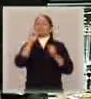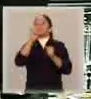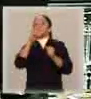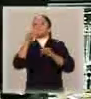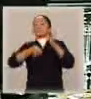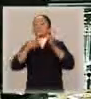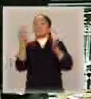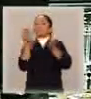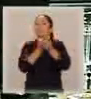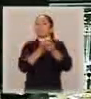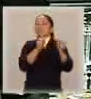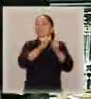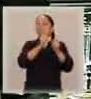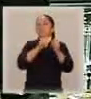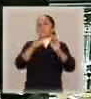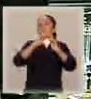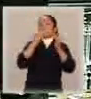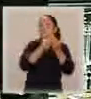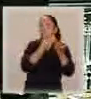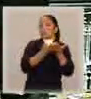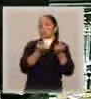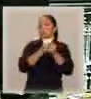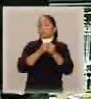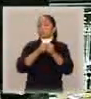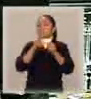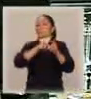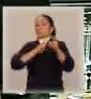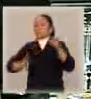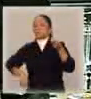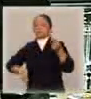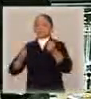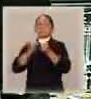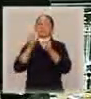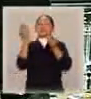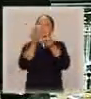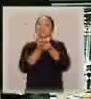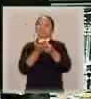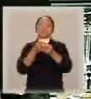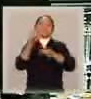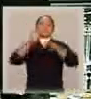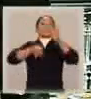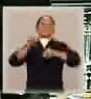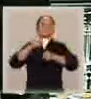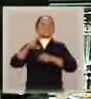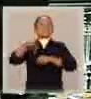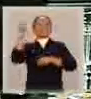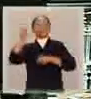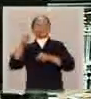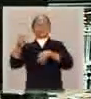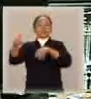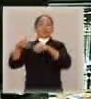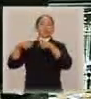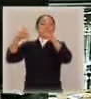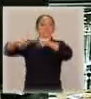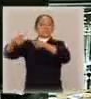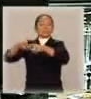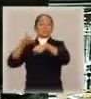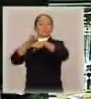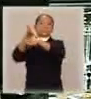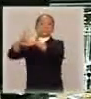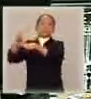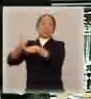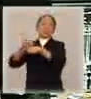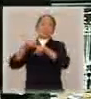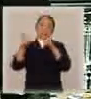escola, processos judiciais para definir essa religião não pode, processos judiciais para definir, ó, esse lugar não frequenta, não é?